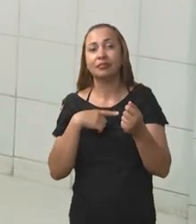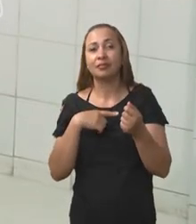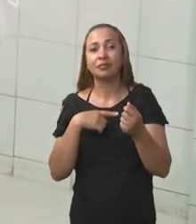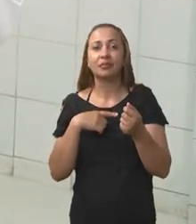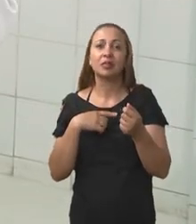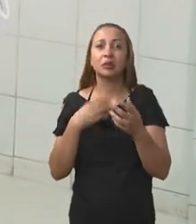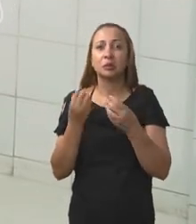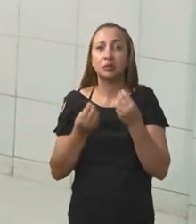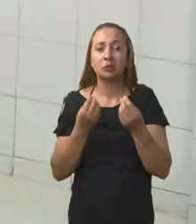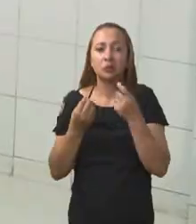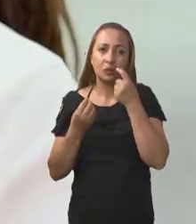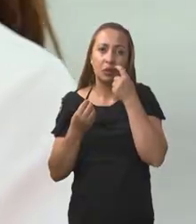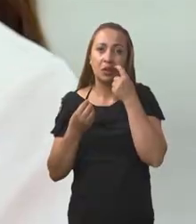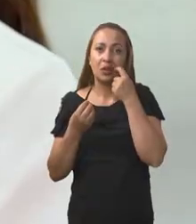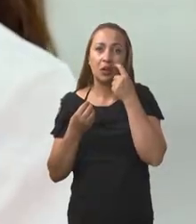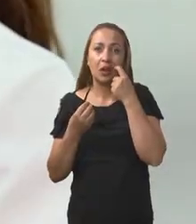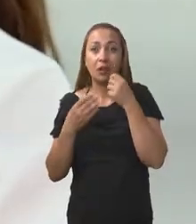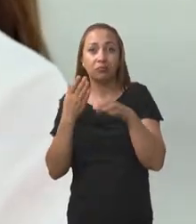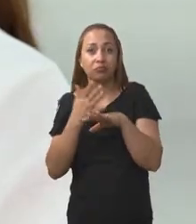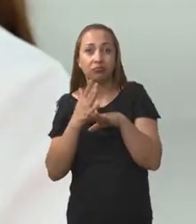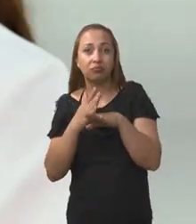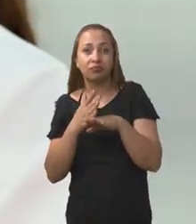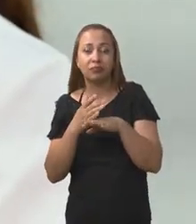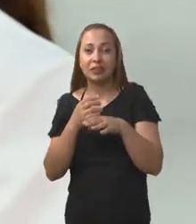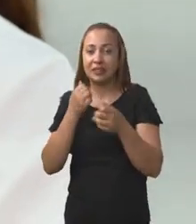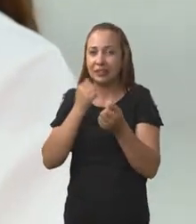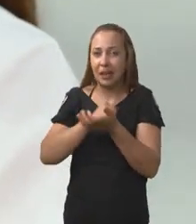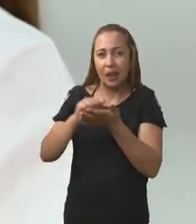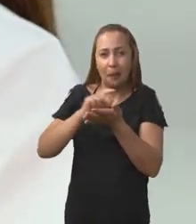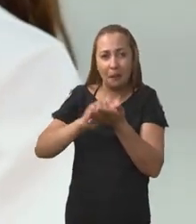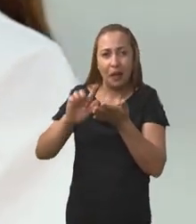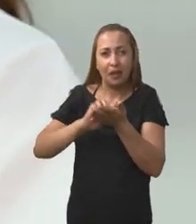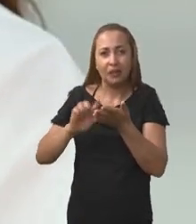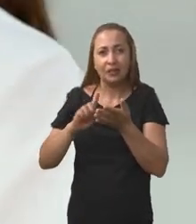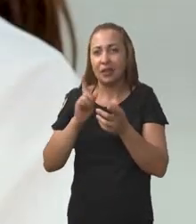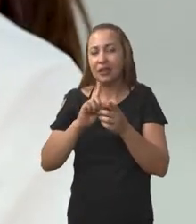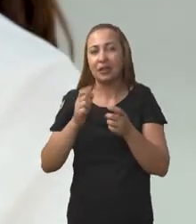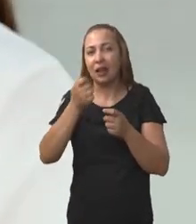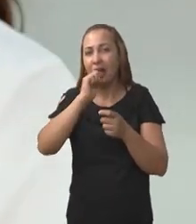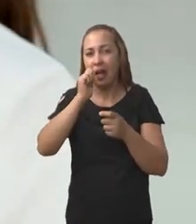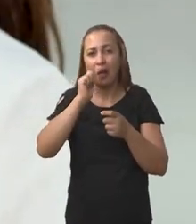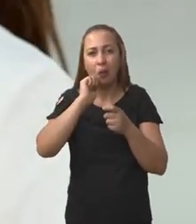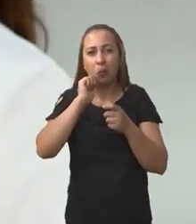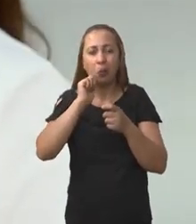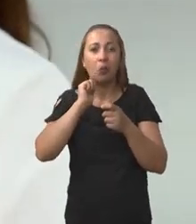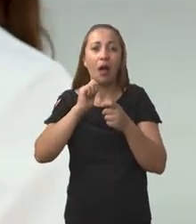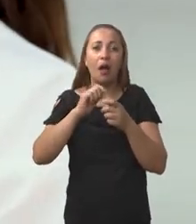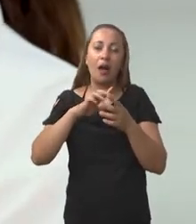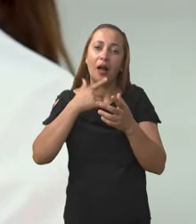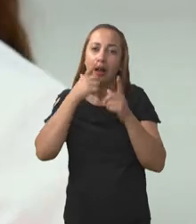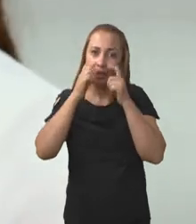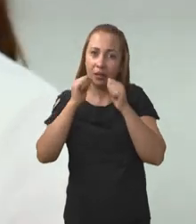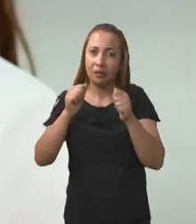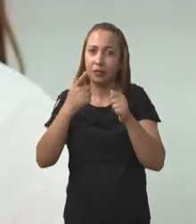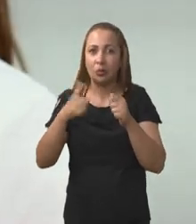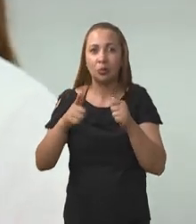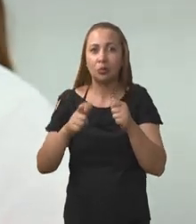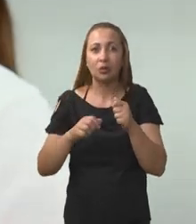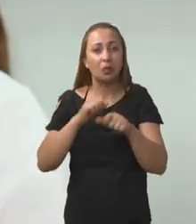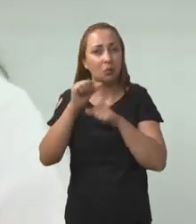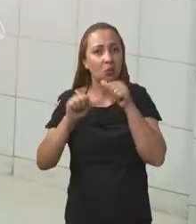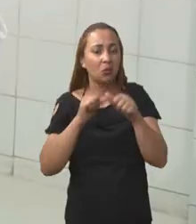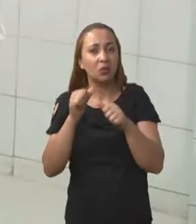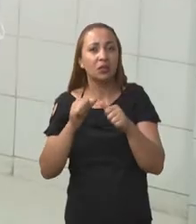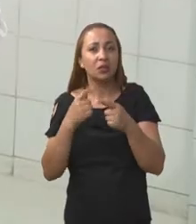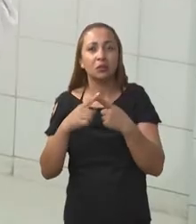têm hábitos de higienização, mesmo que não escovem a língua, elas podem não ter alteração de